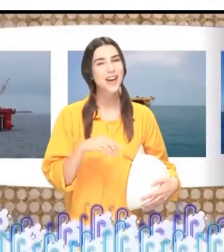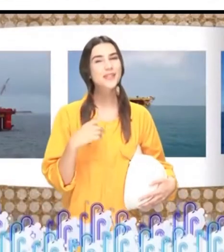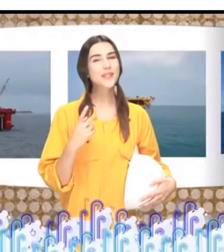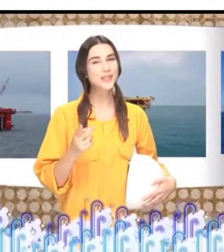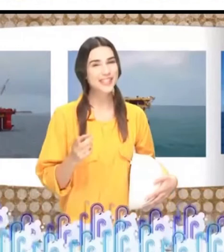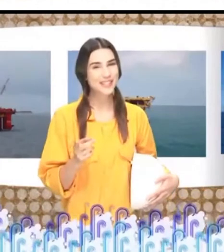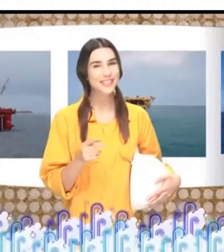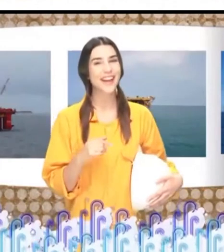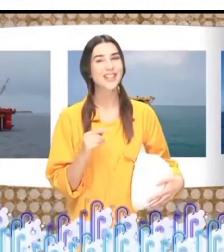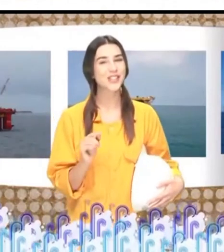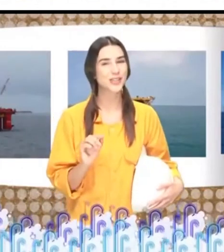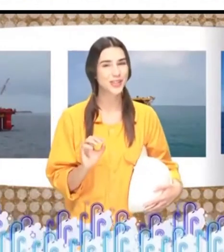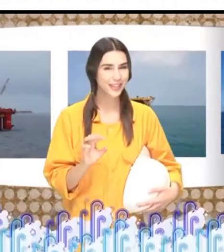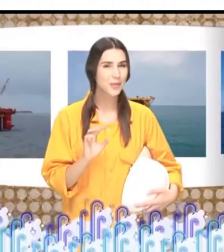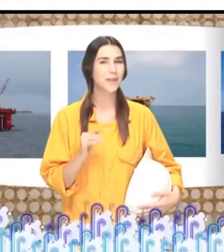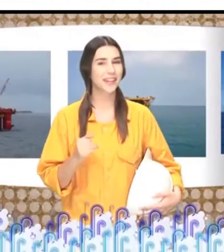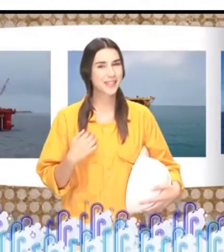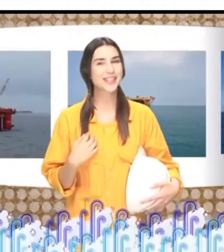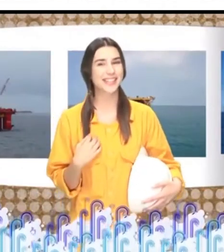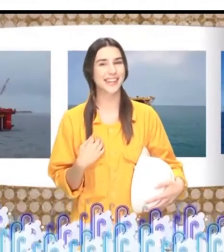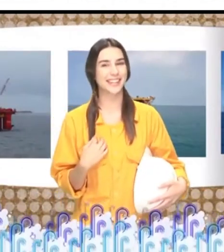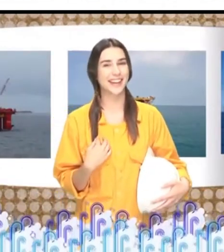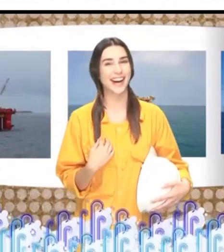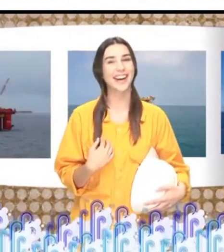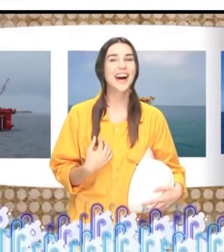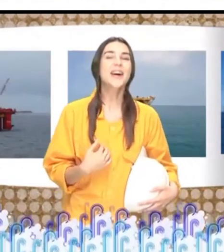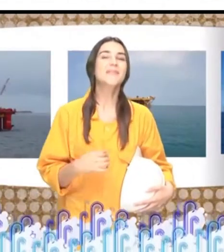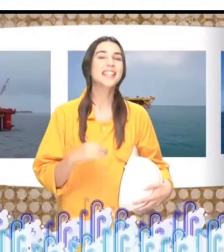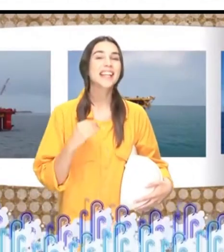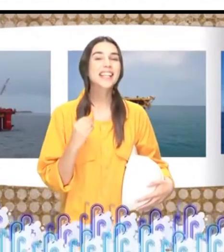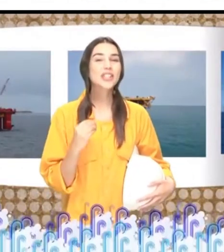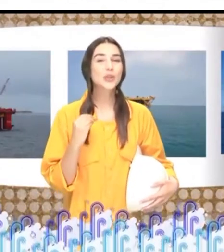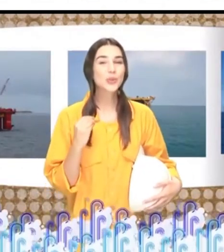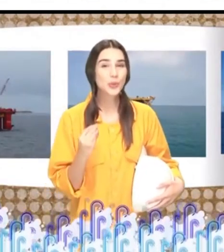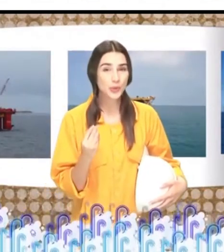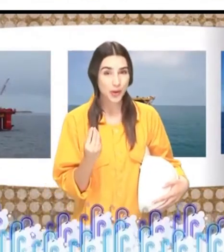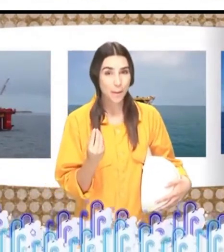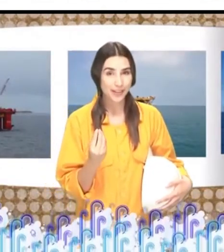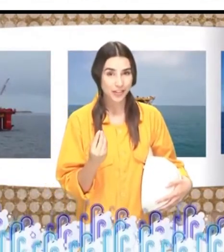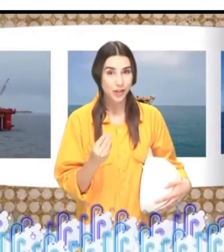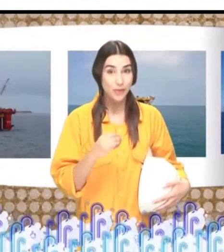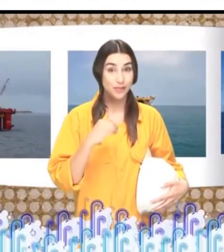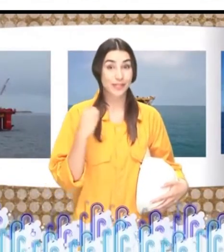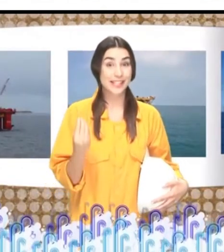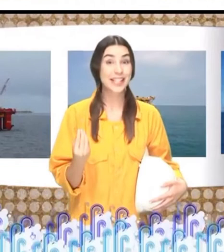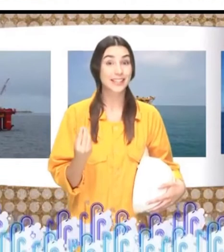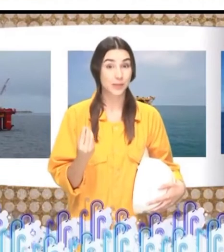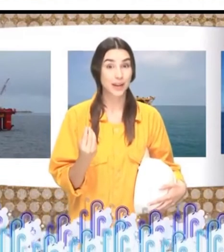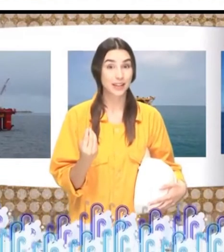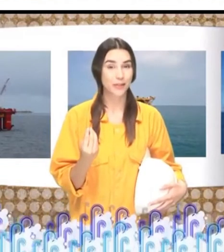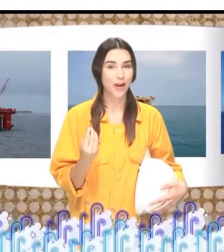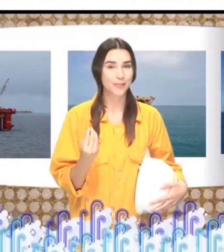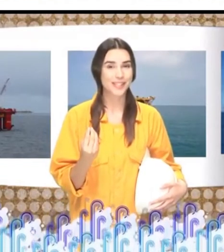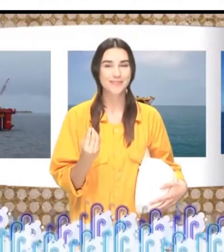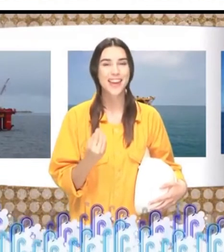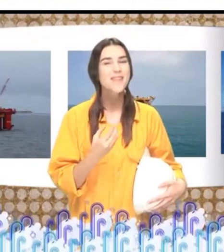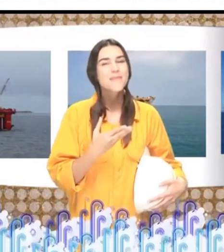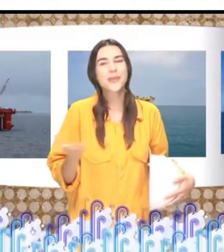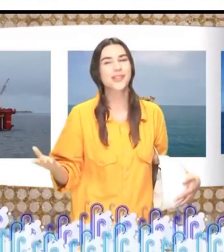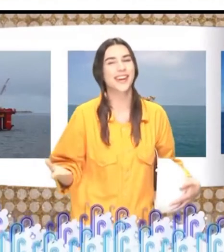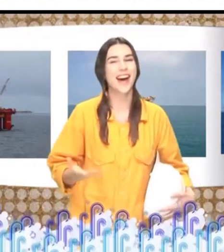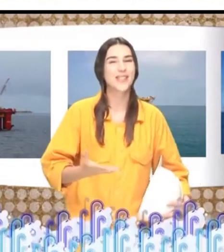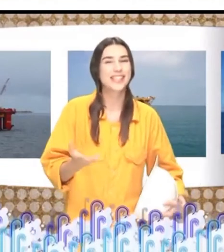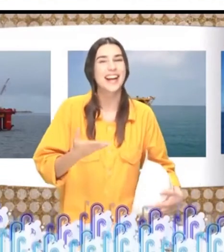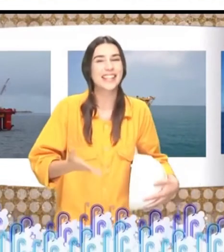É, vocês devem, inclusive, estar achando que eu pareço estranho, né? Mas, além de tudo que eu aprendi com a visita às plataformas,